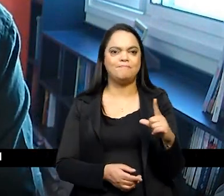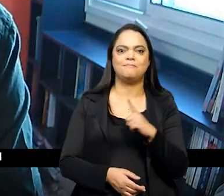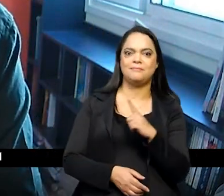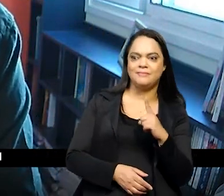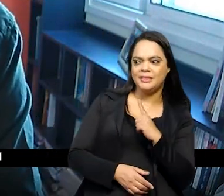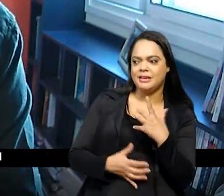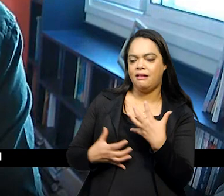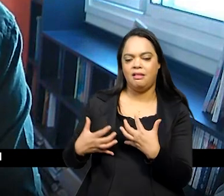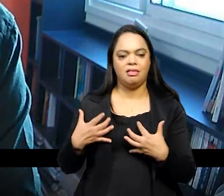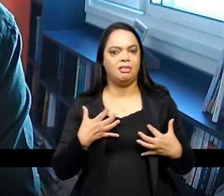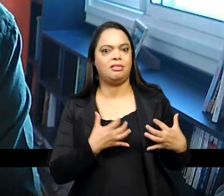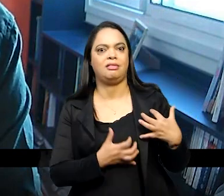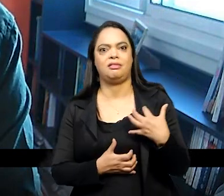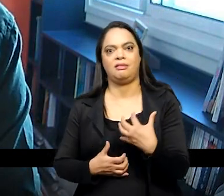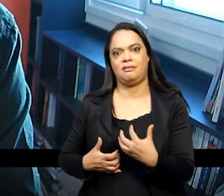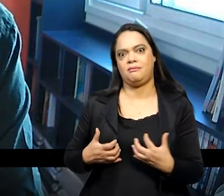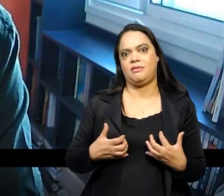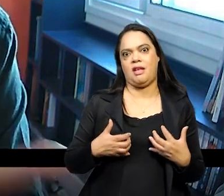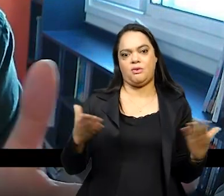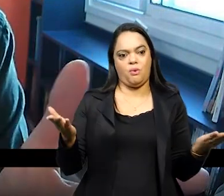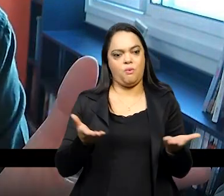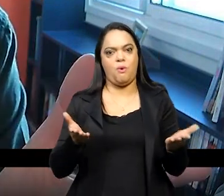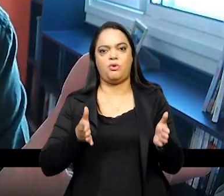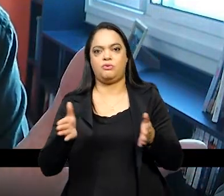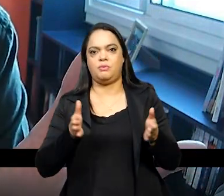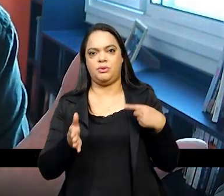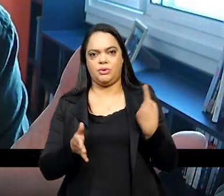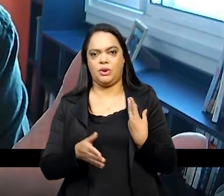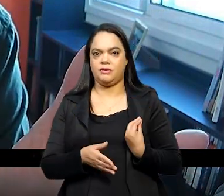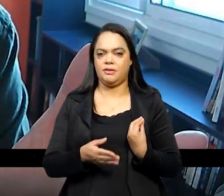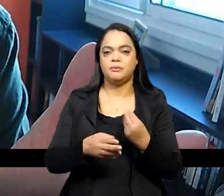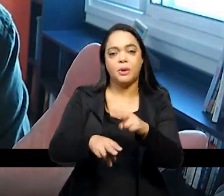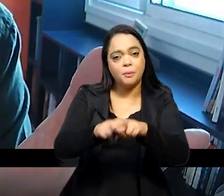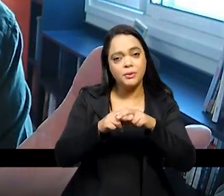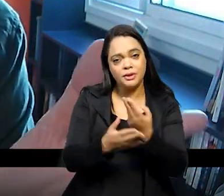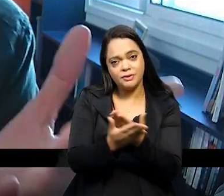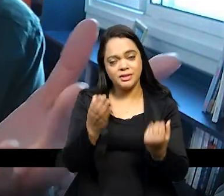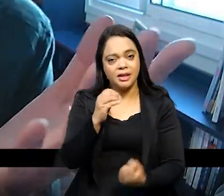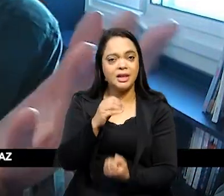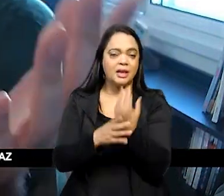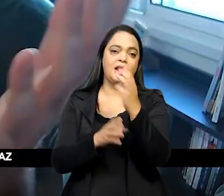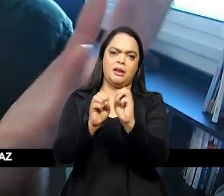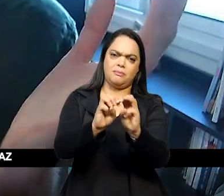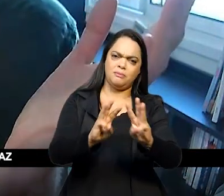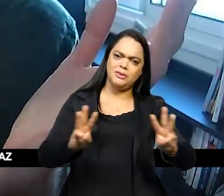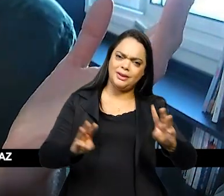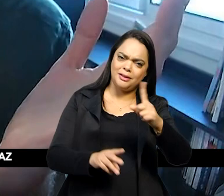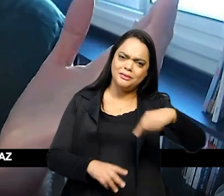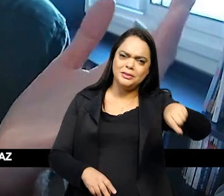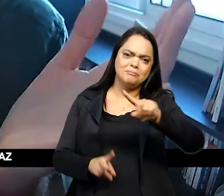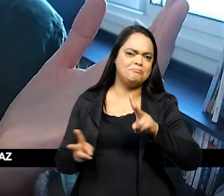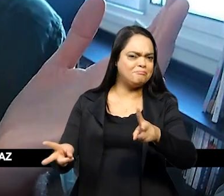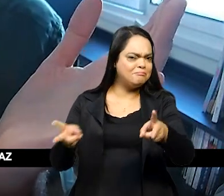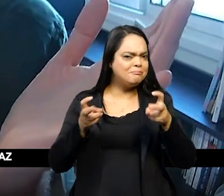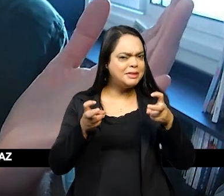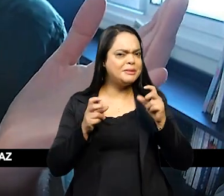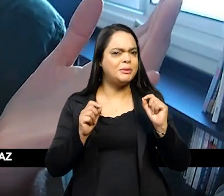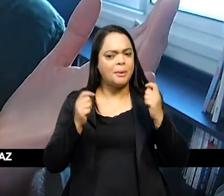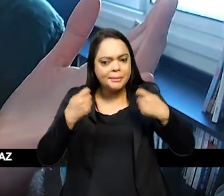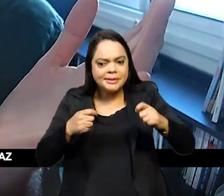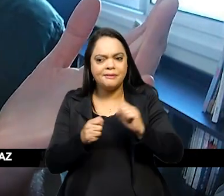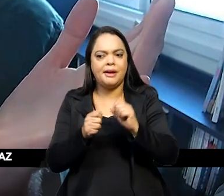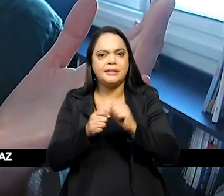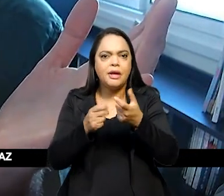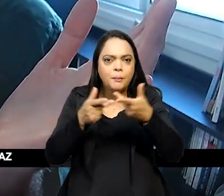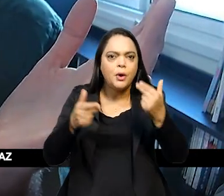estão incomodados com o mundo em que nós vivemos é por isso que vocês criaram esse portal porque vocês estão vendo que alguma coisa decente tem que ser